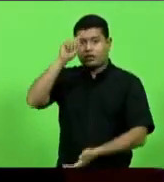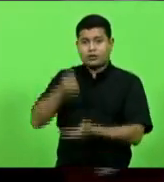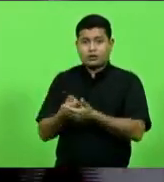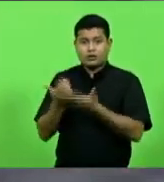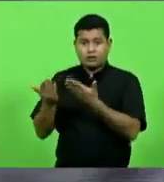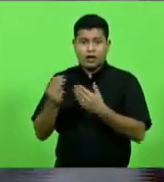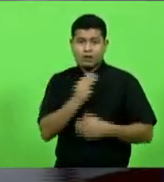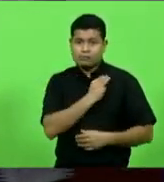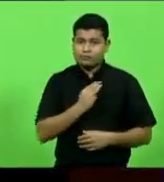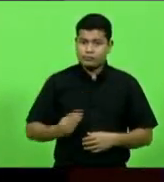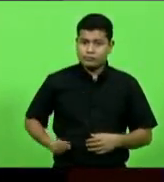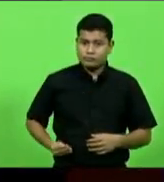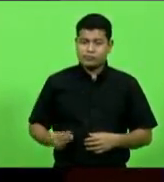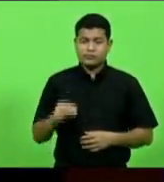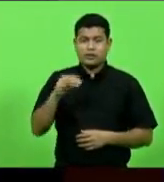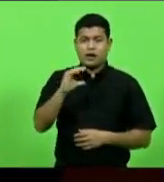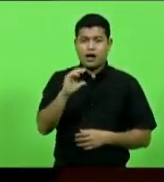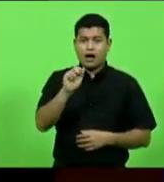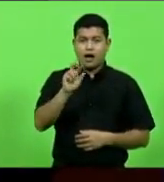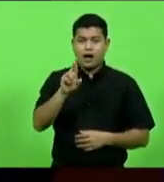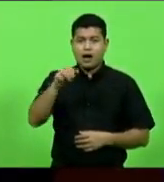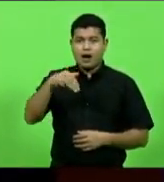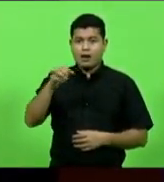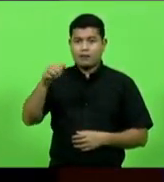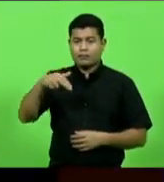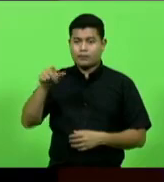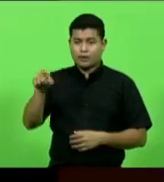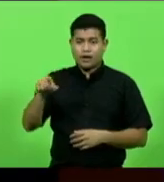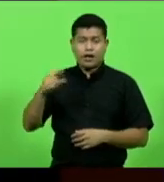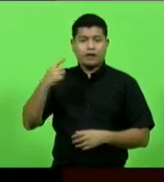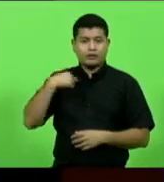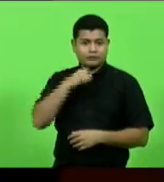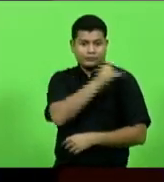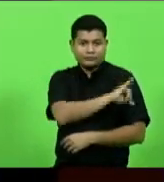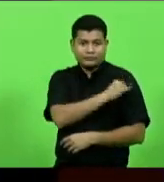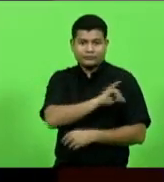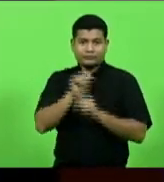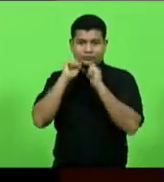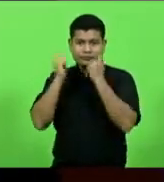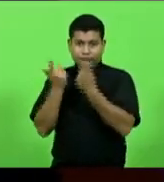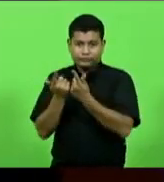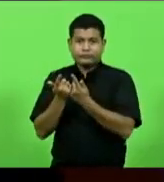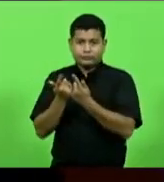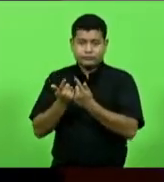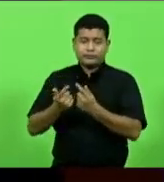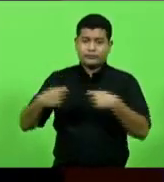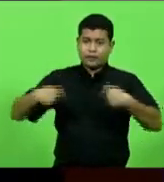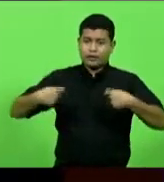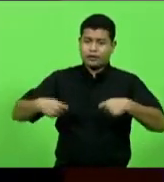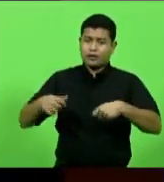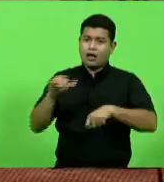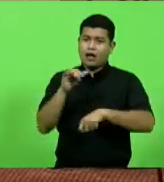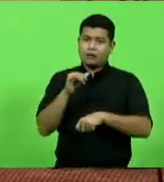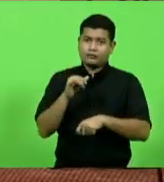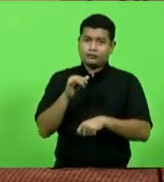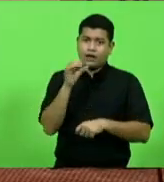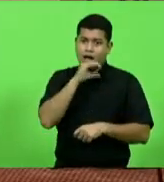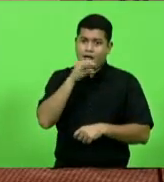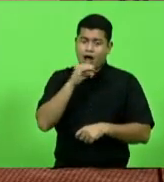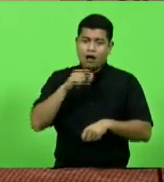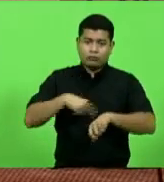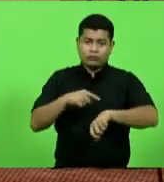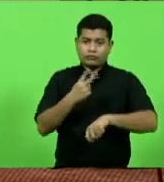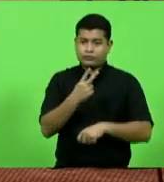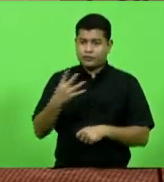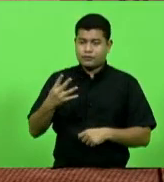o prazo de 24 horas para que o Rio de Janeiro votasse exatamente o que nós estamos votando hoje. Obrigado. só pela ordem, deputado